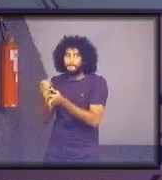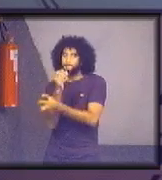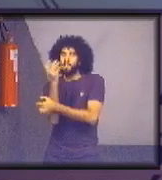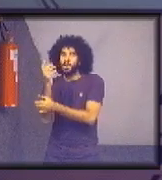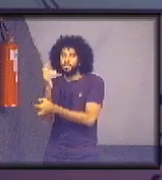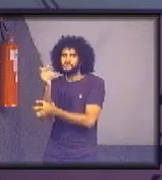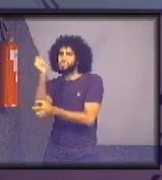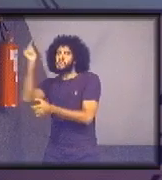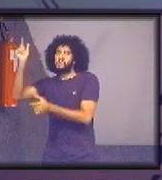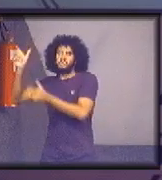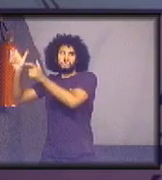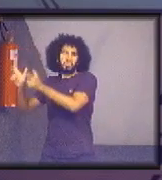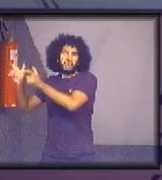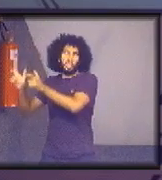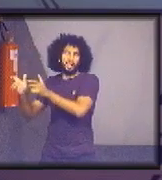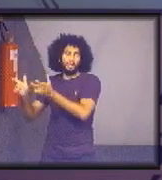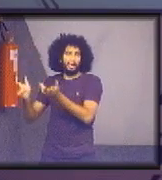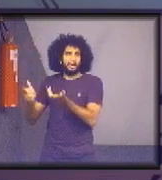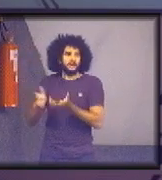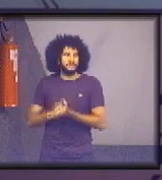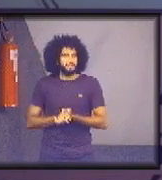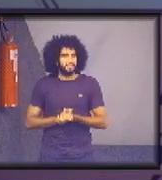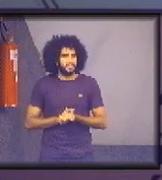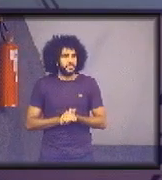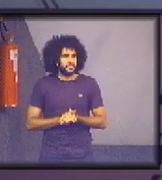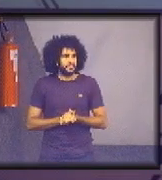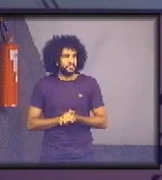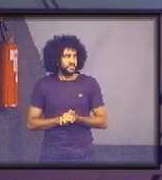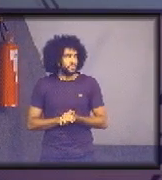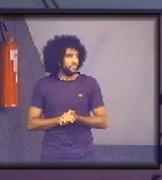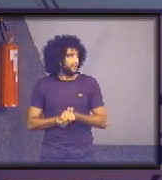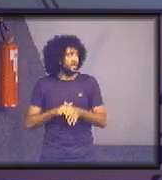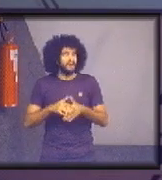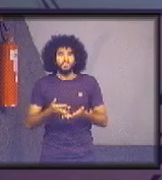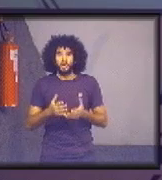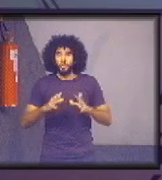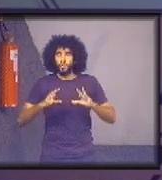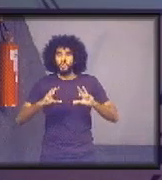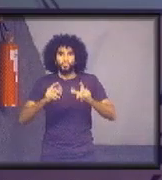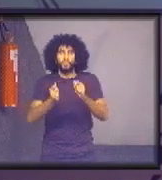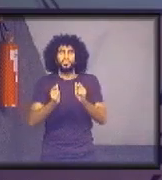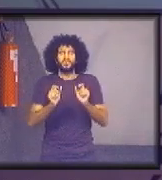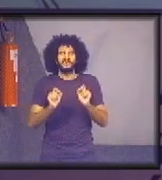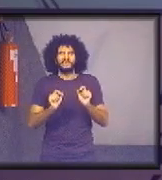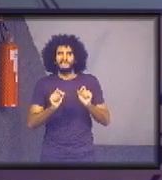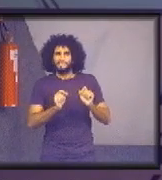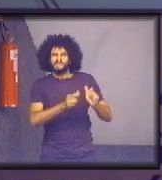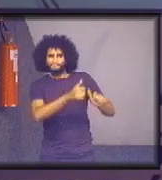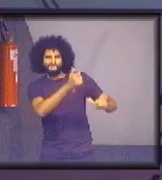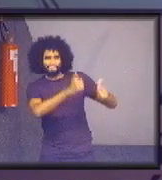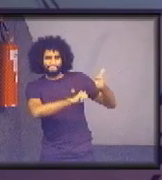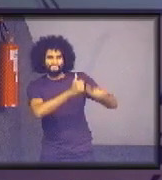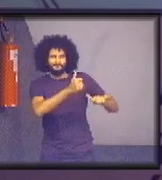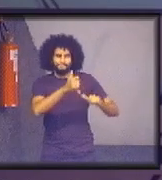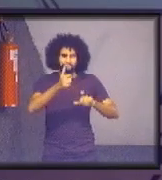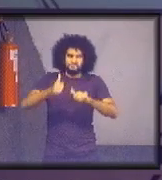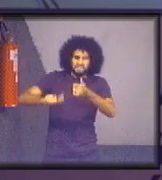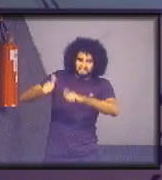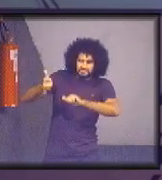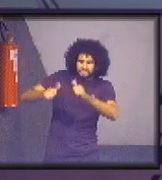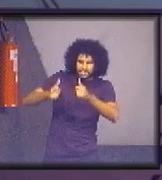outras regiões e isso tudo a gente começou a analisar, a pensar